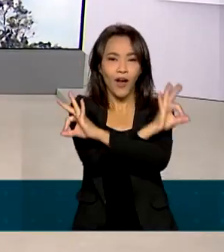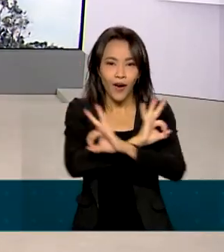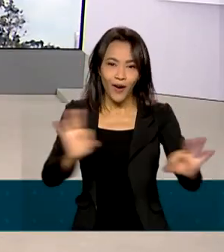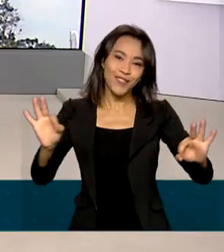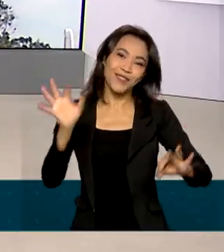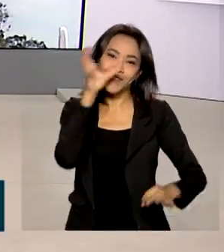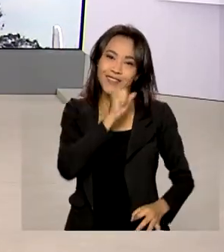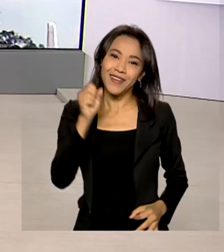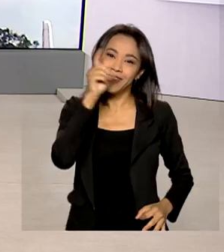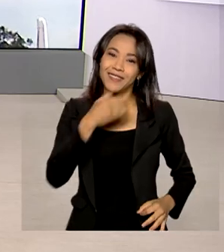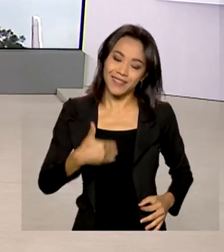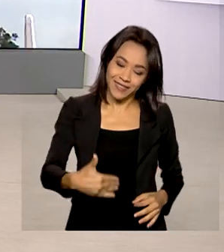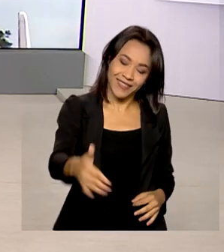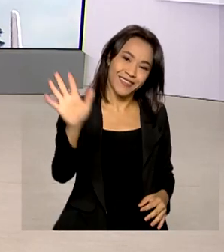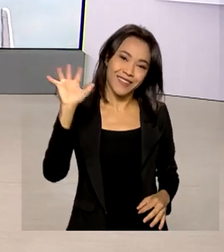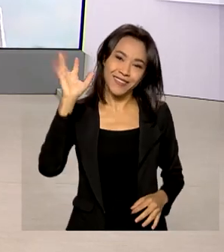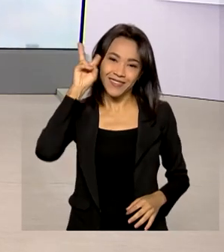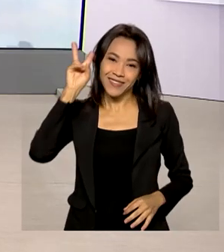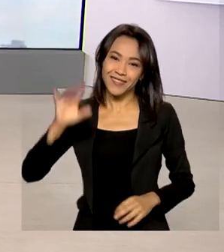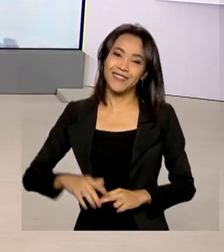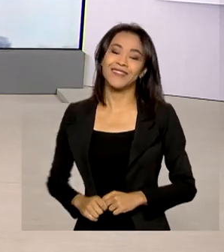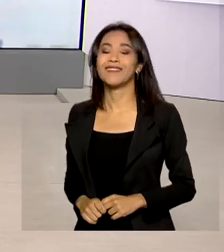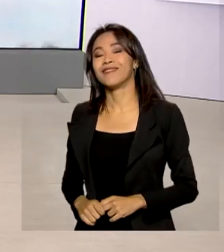ótimo fim de semana e até segunda-feira!